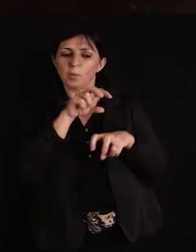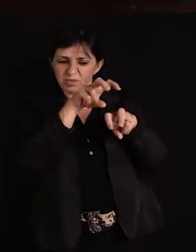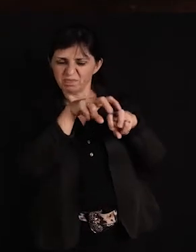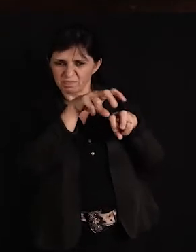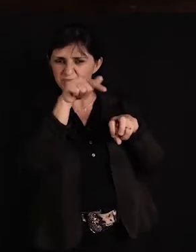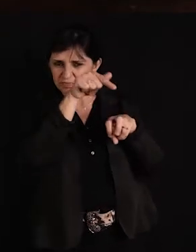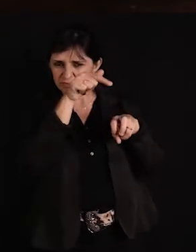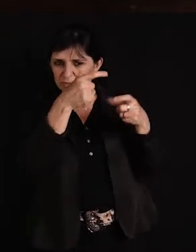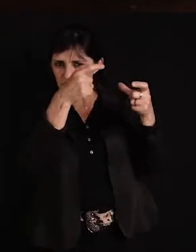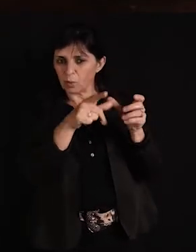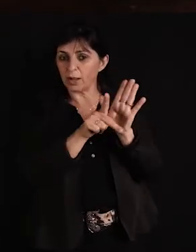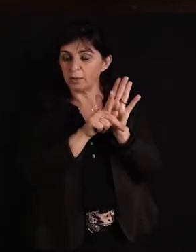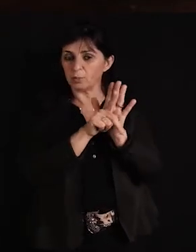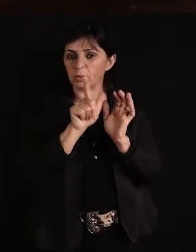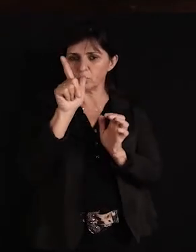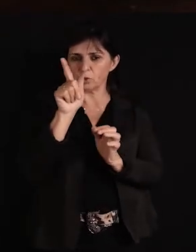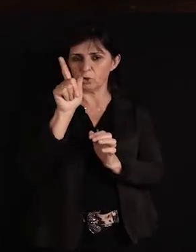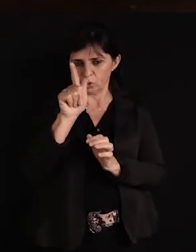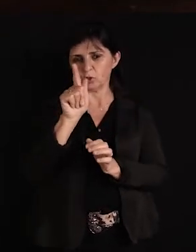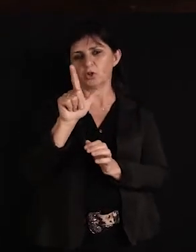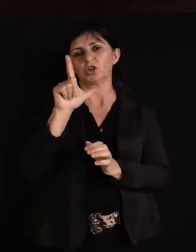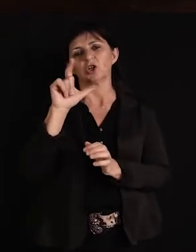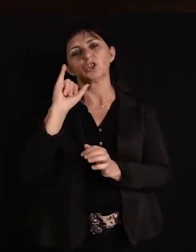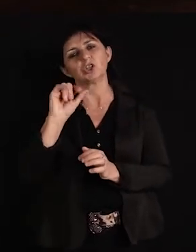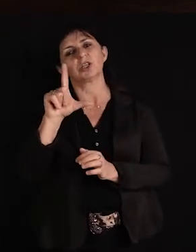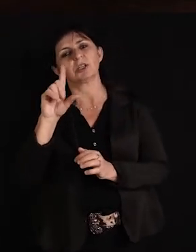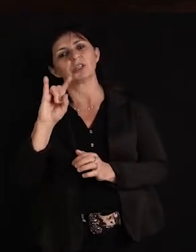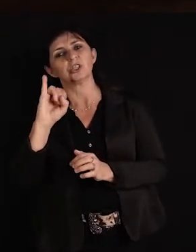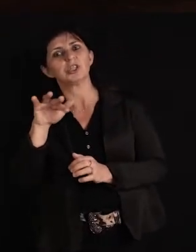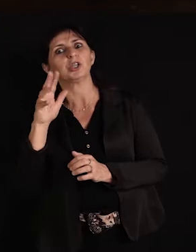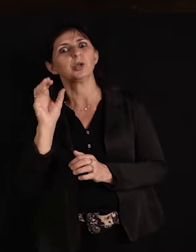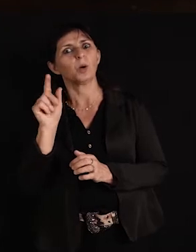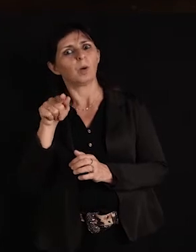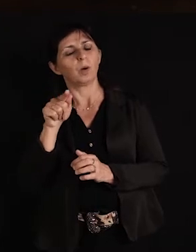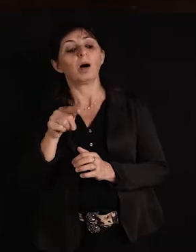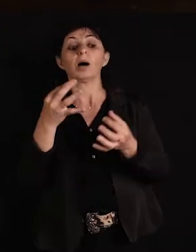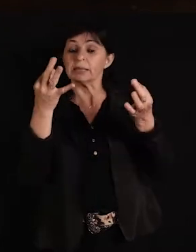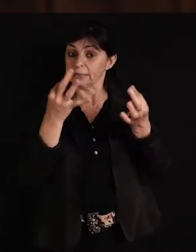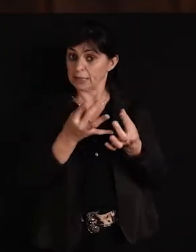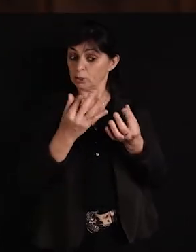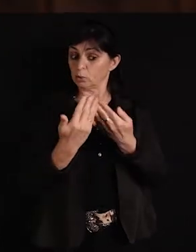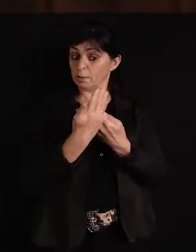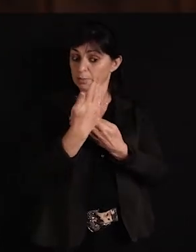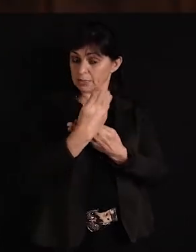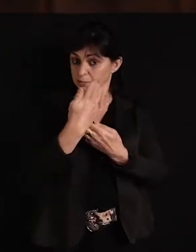seria a entrada e coisa e tal, e o Gildo me disse bem claro, olha, você está certo, você vai entrar aqui, mas eu não posso